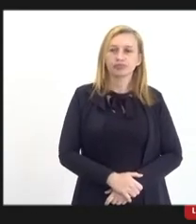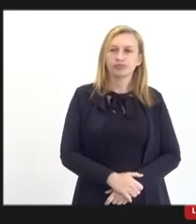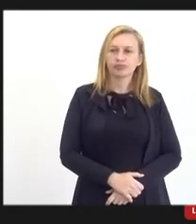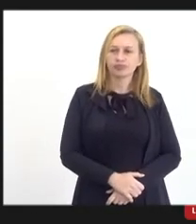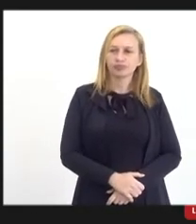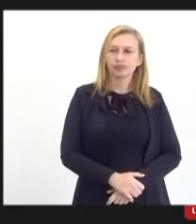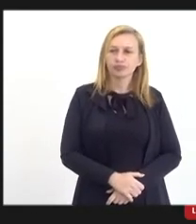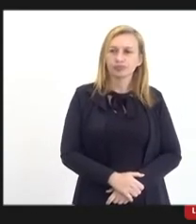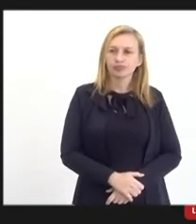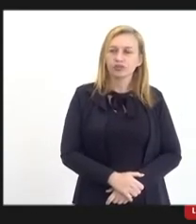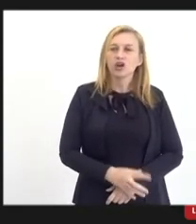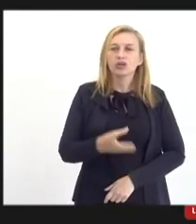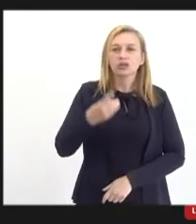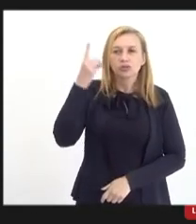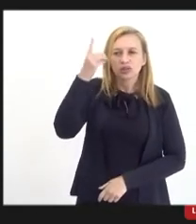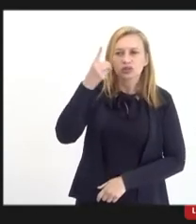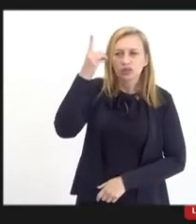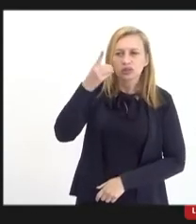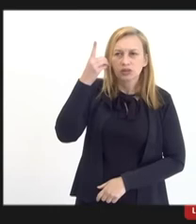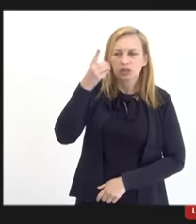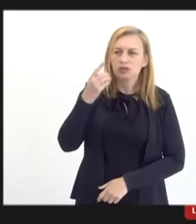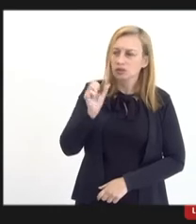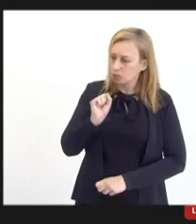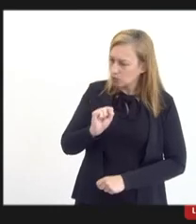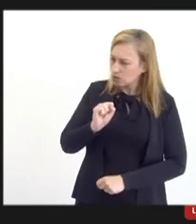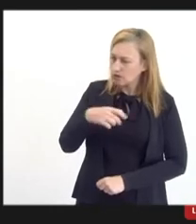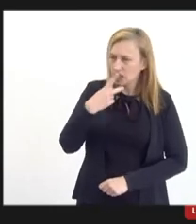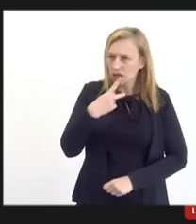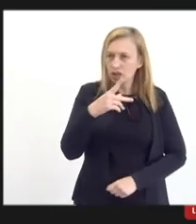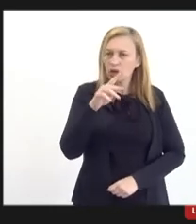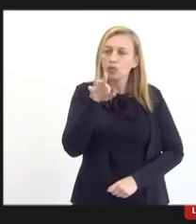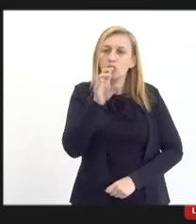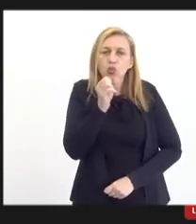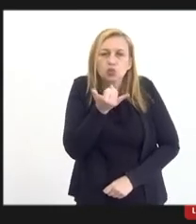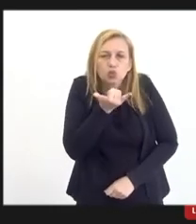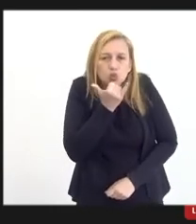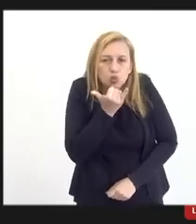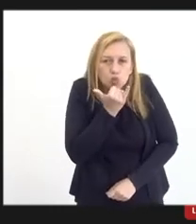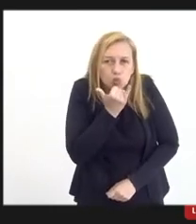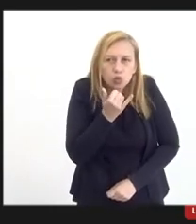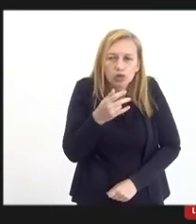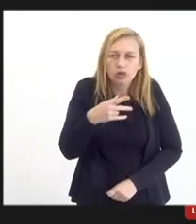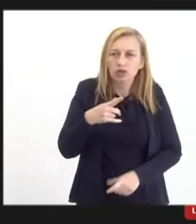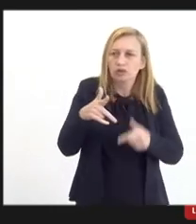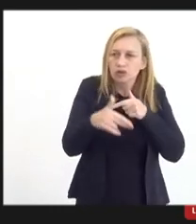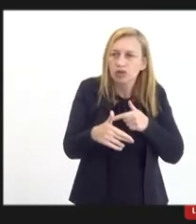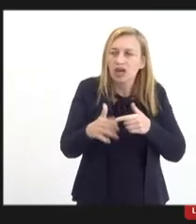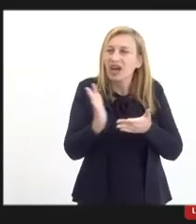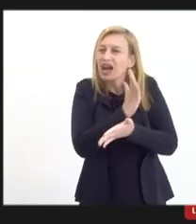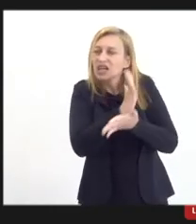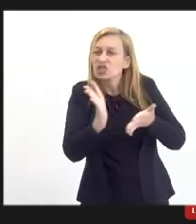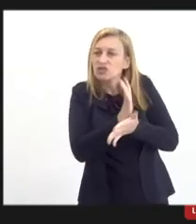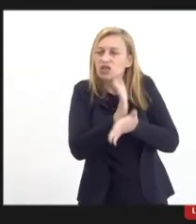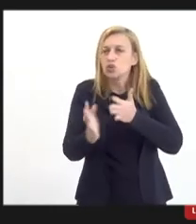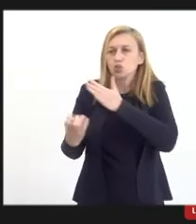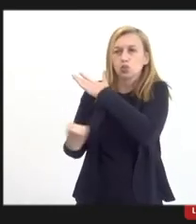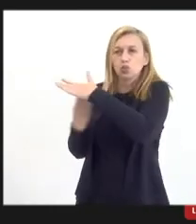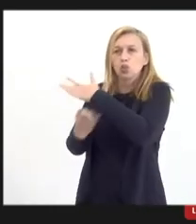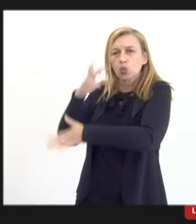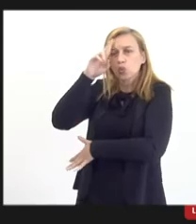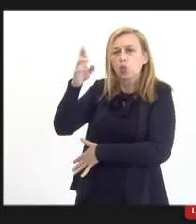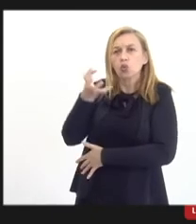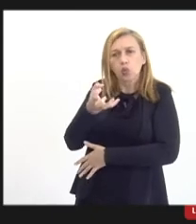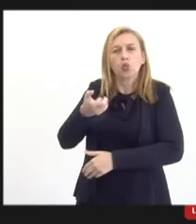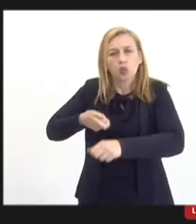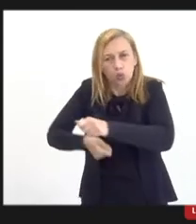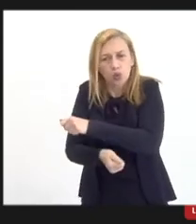então... Deputada... Não, Bruno. Desculpa, desculpa interrompendo. E, muitas vezes, o empresário está disposto a